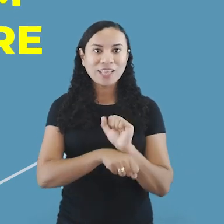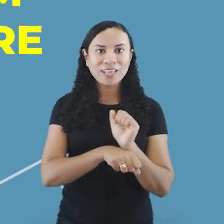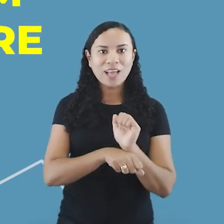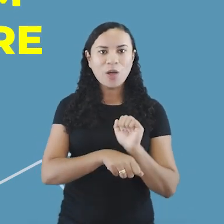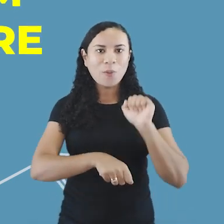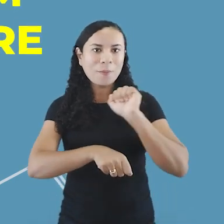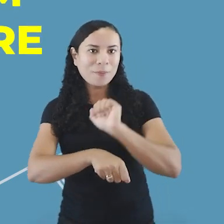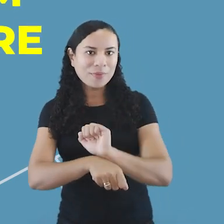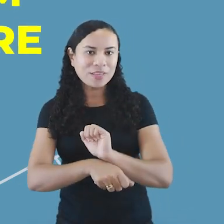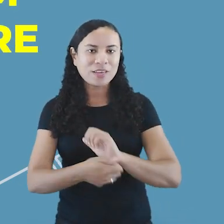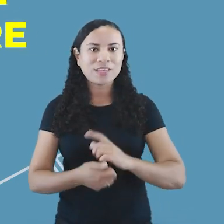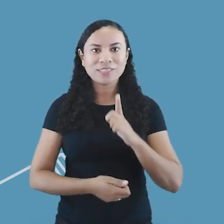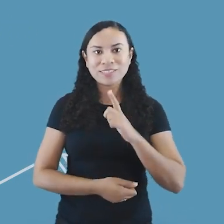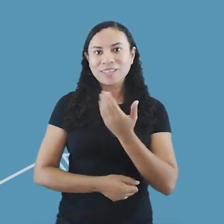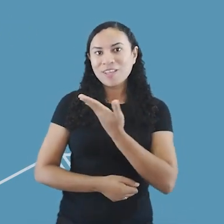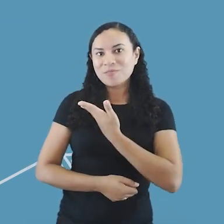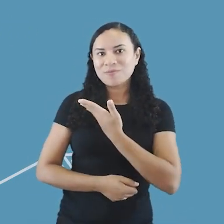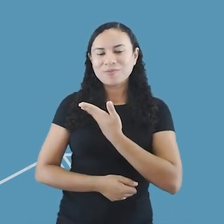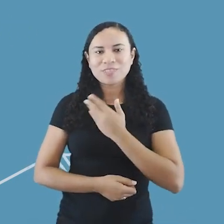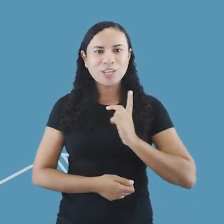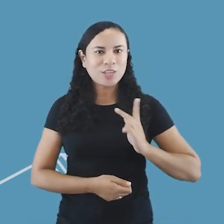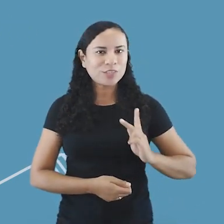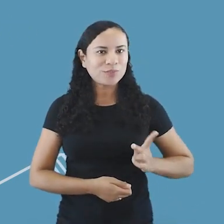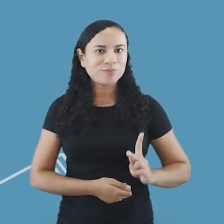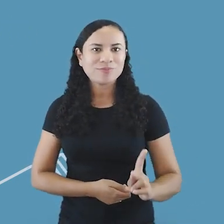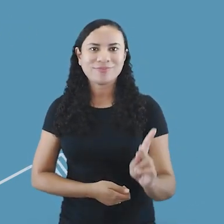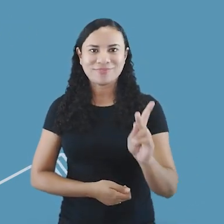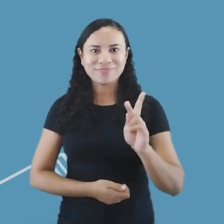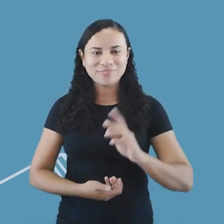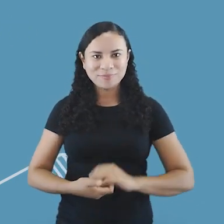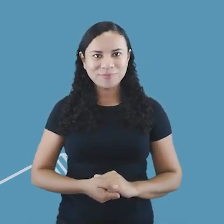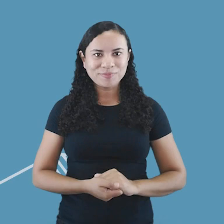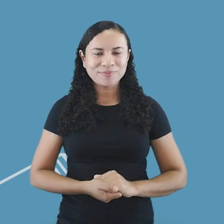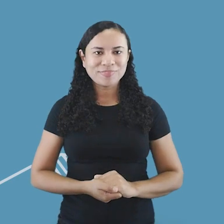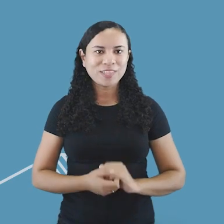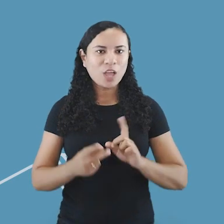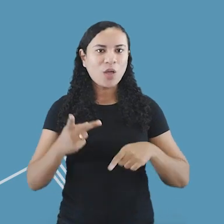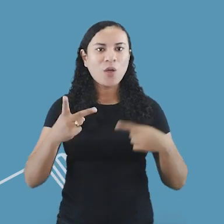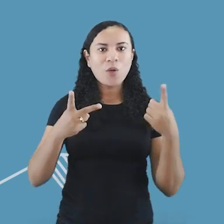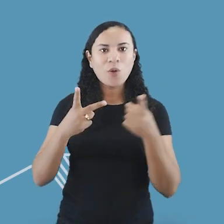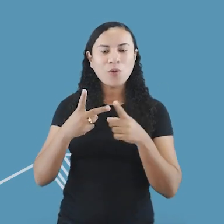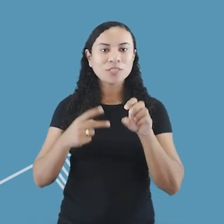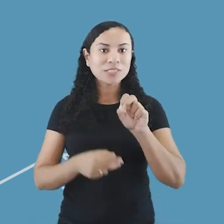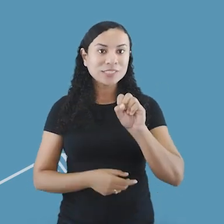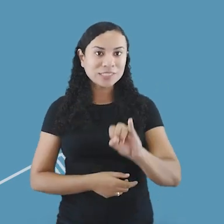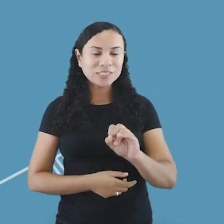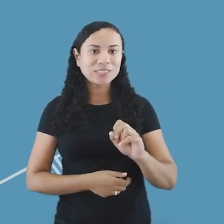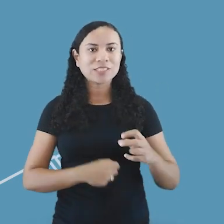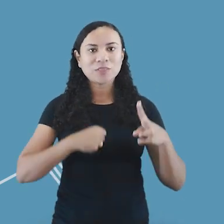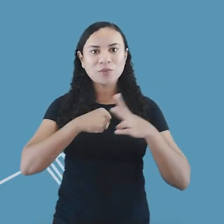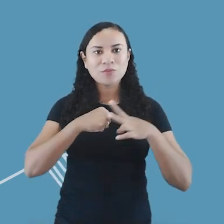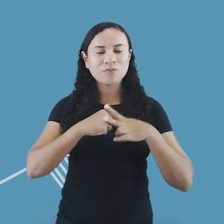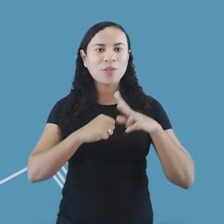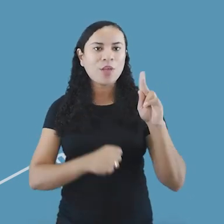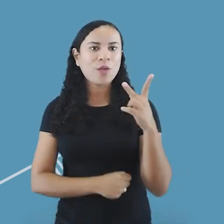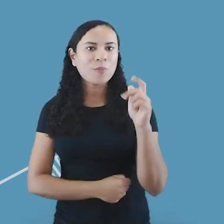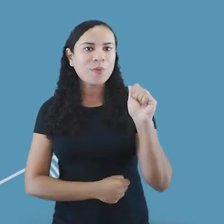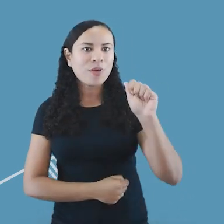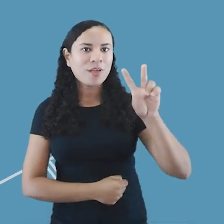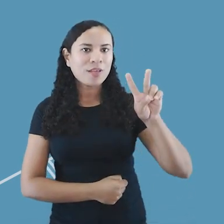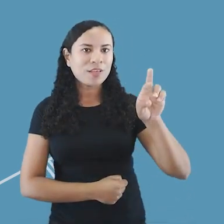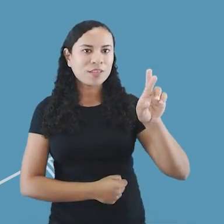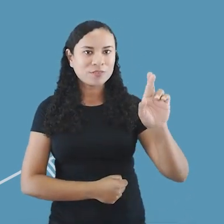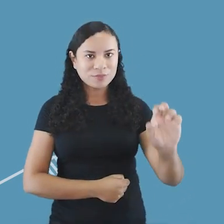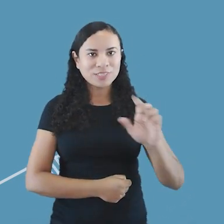ocorrência é quando o verbo haver indica tempo passado, sendo sinônimo dos